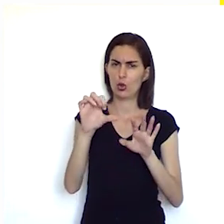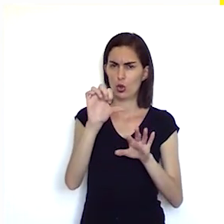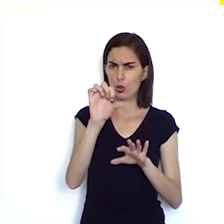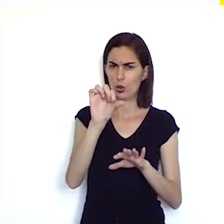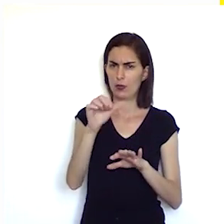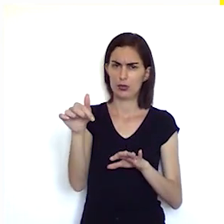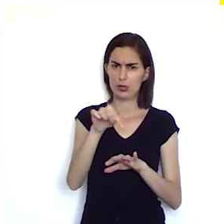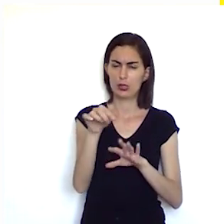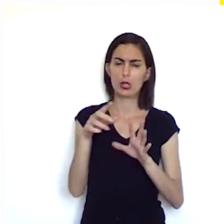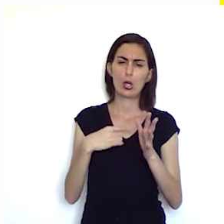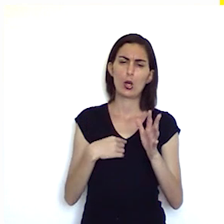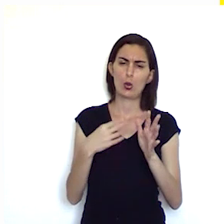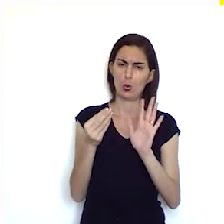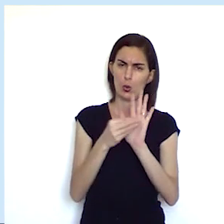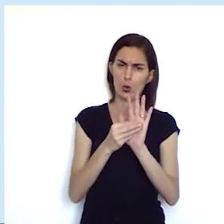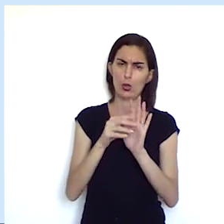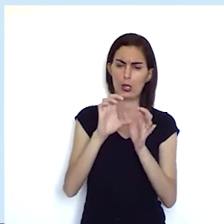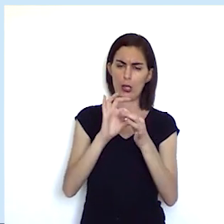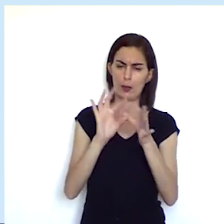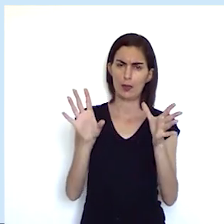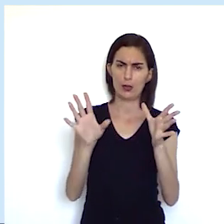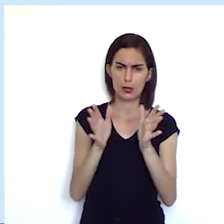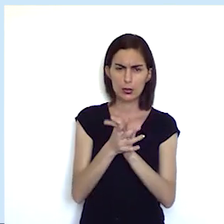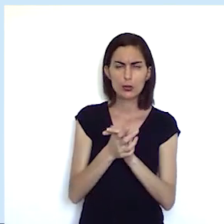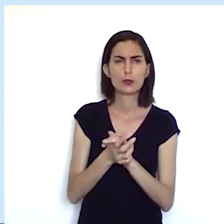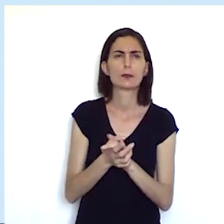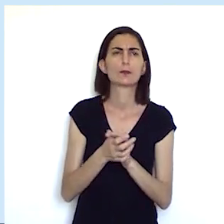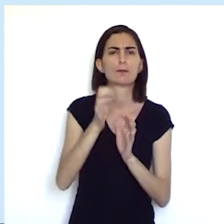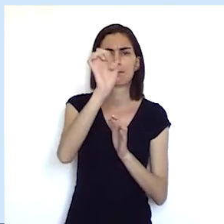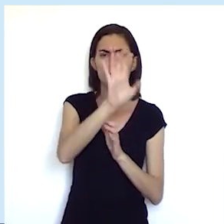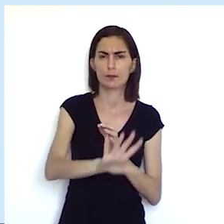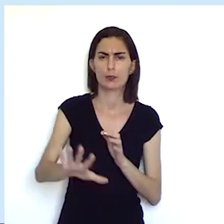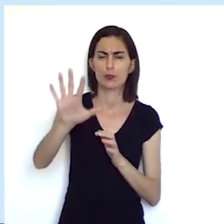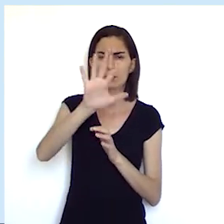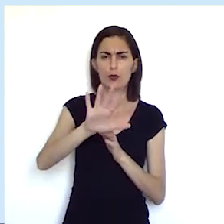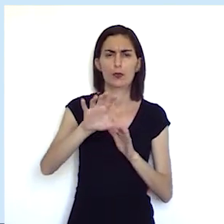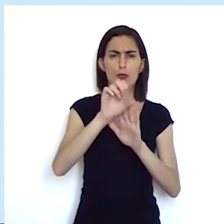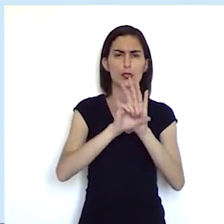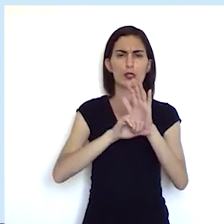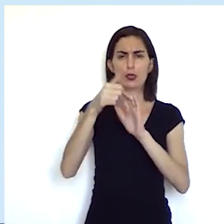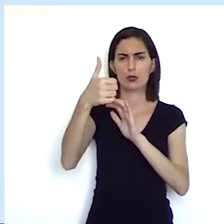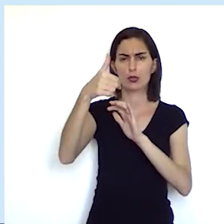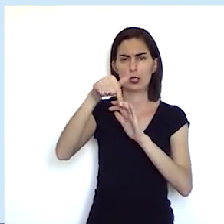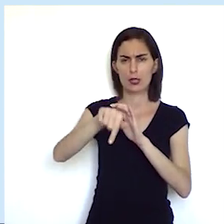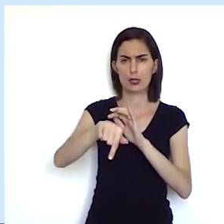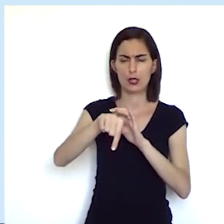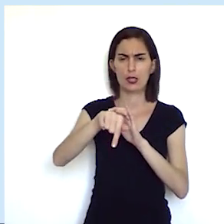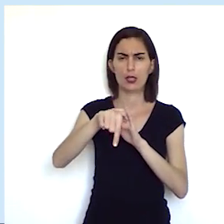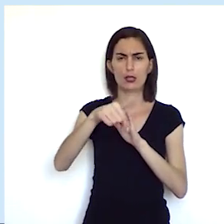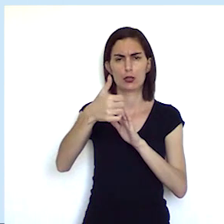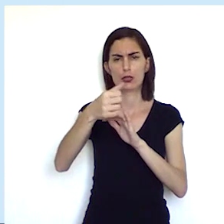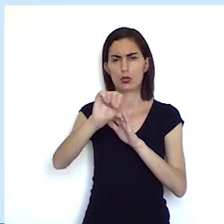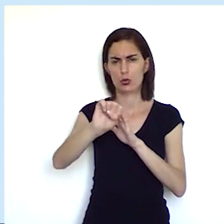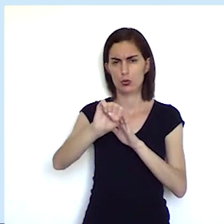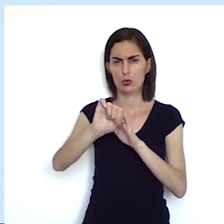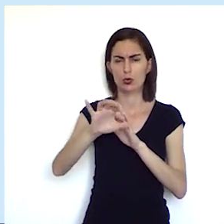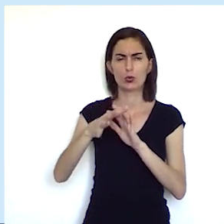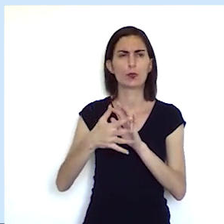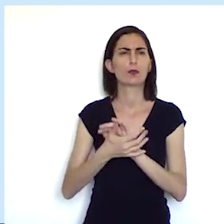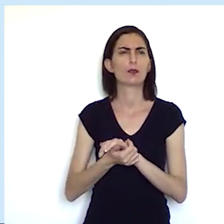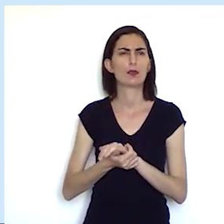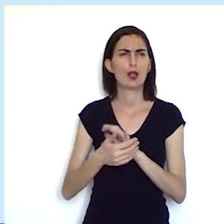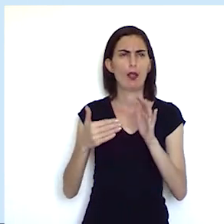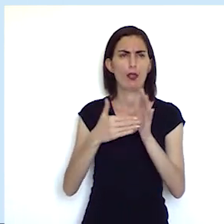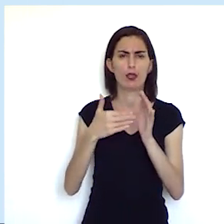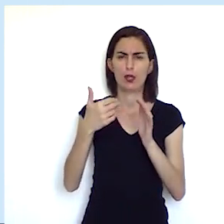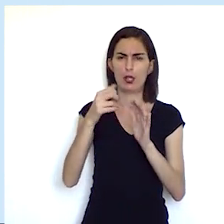presidencialismo então vejamos a Europa no século 17 e no século 18 e até o século